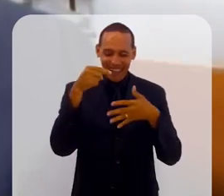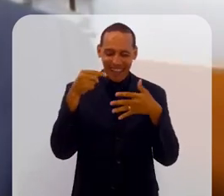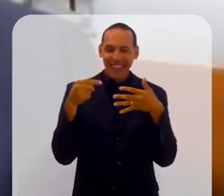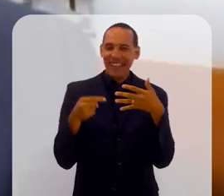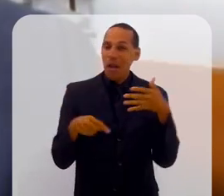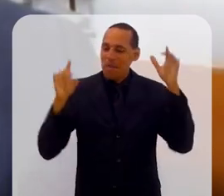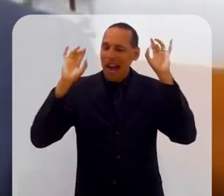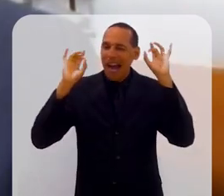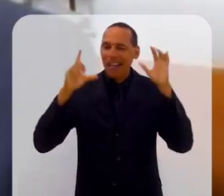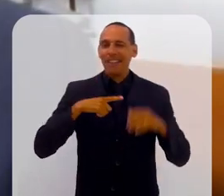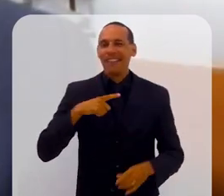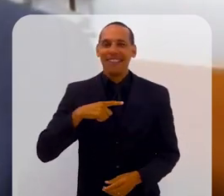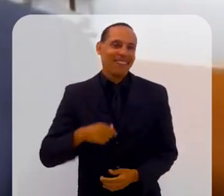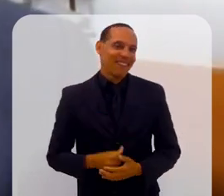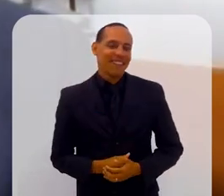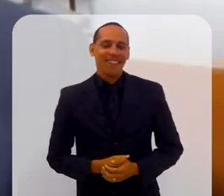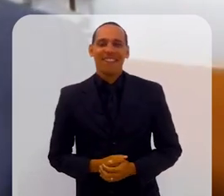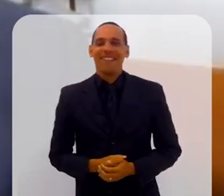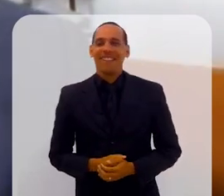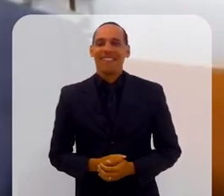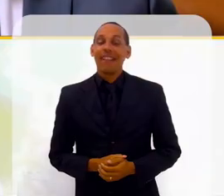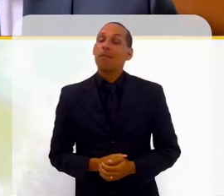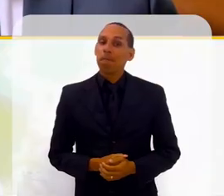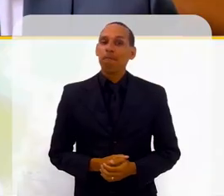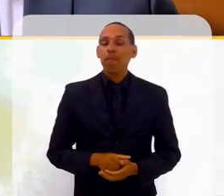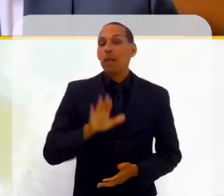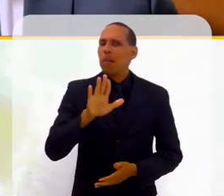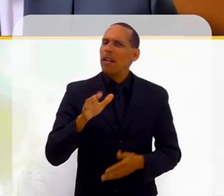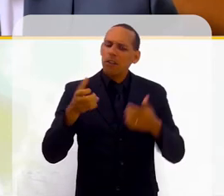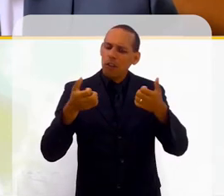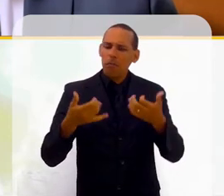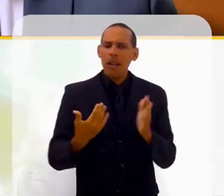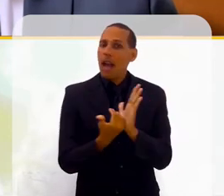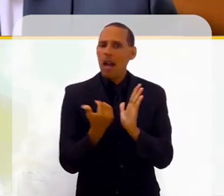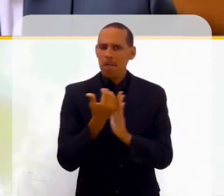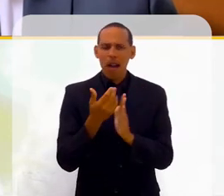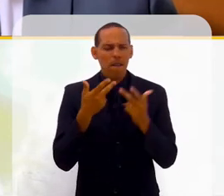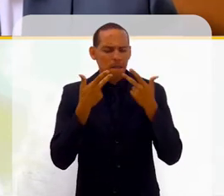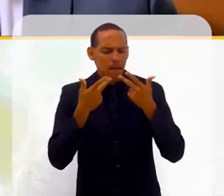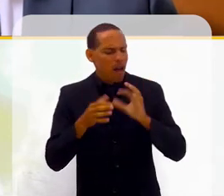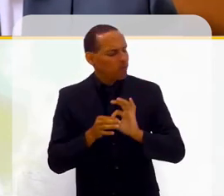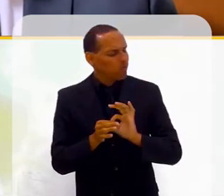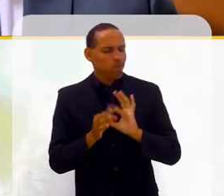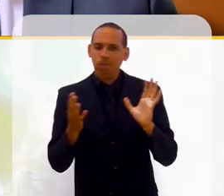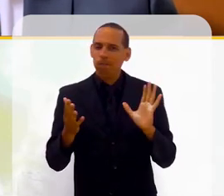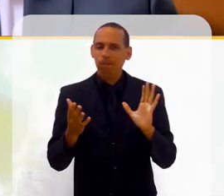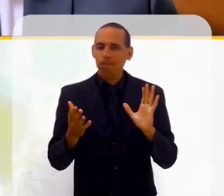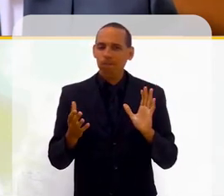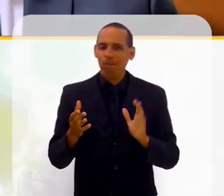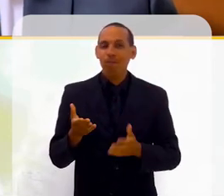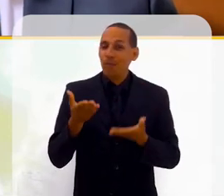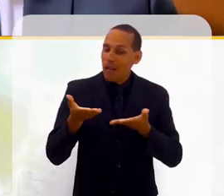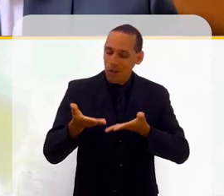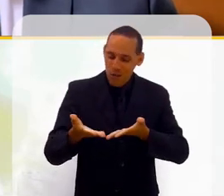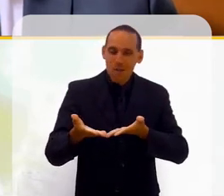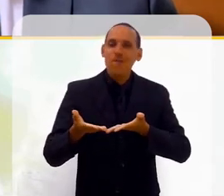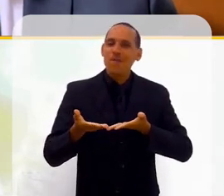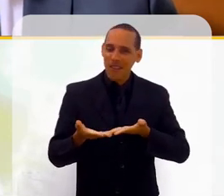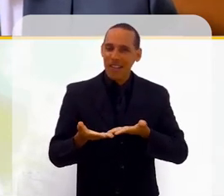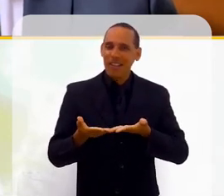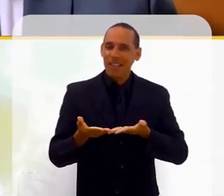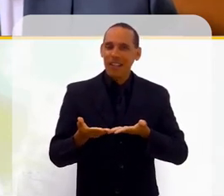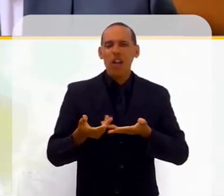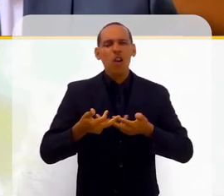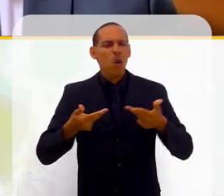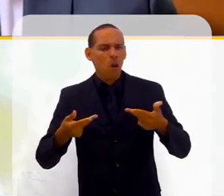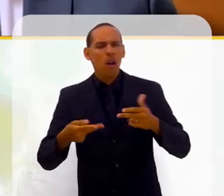privilégios, vamos dizer assim. Agora, fica à vontade para falar. Os convidados sempre estão à vontade para falar e tem coisa da